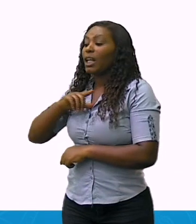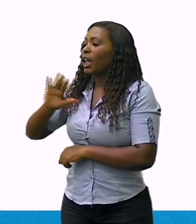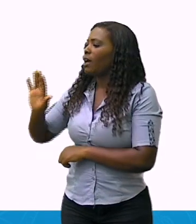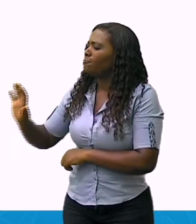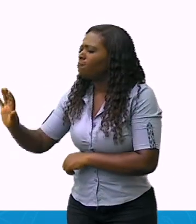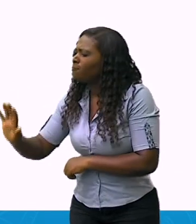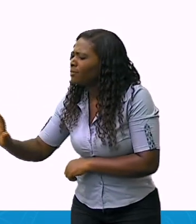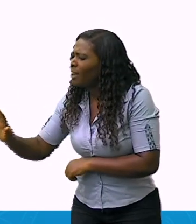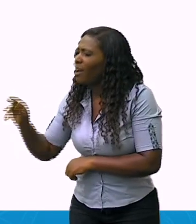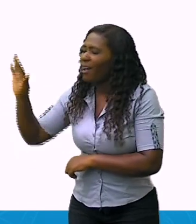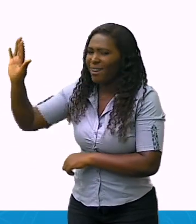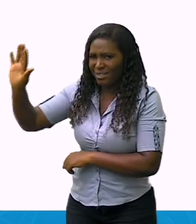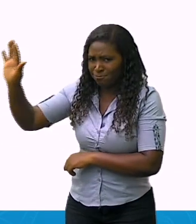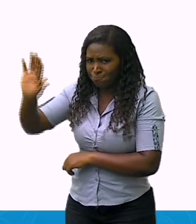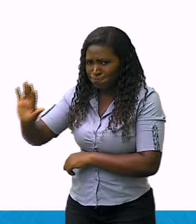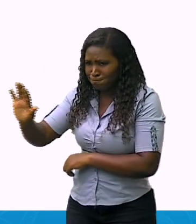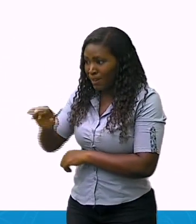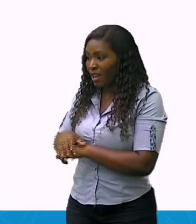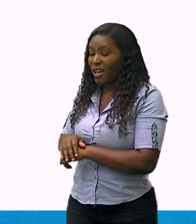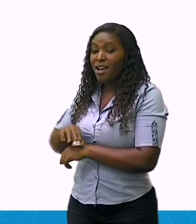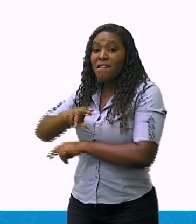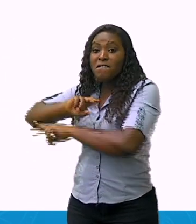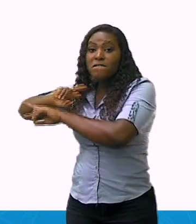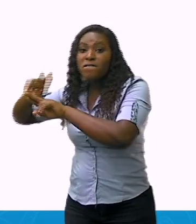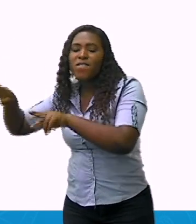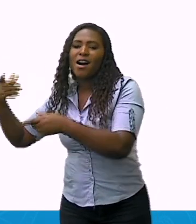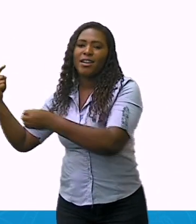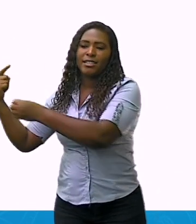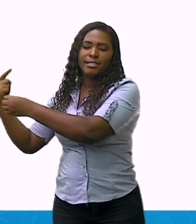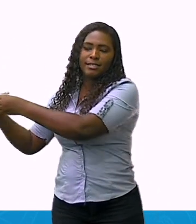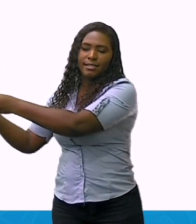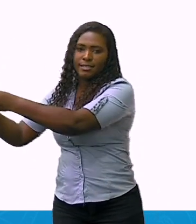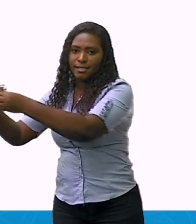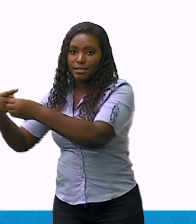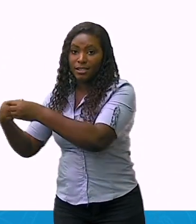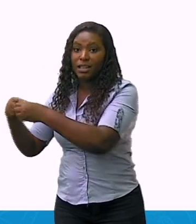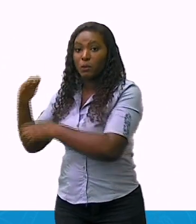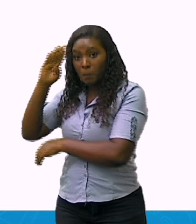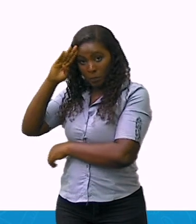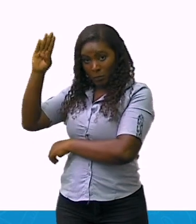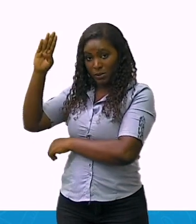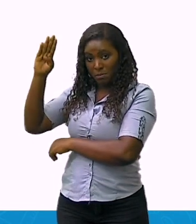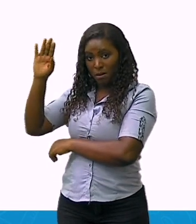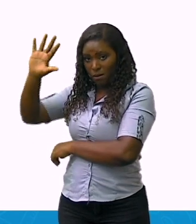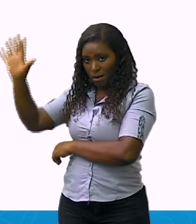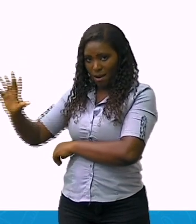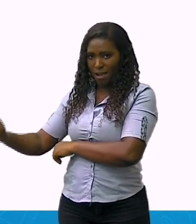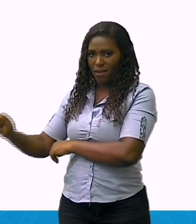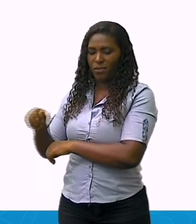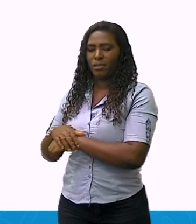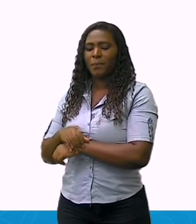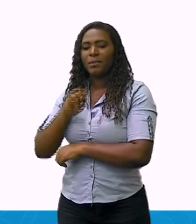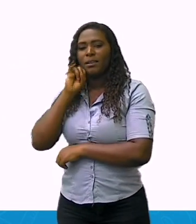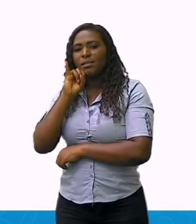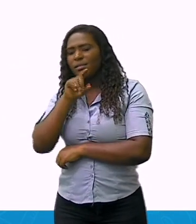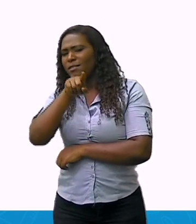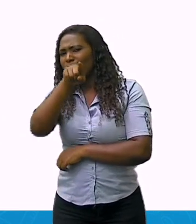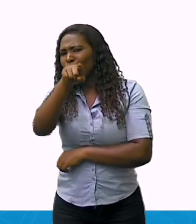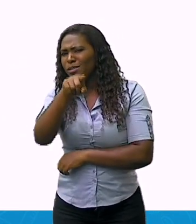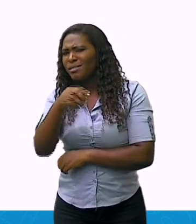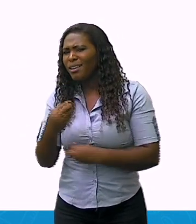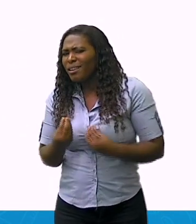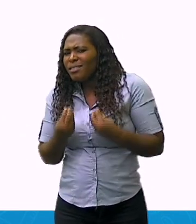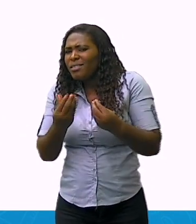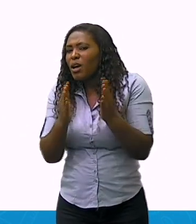Benin, Togo e Costa do Marfim. Quando você dá uma boneca abaiomi para